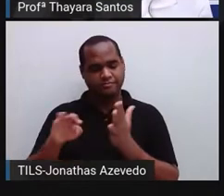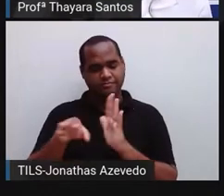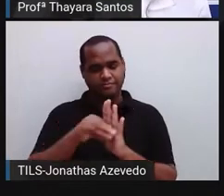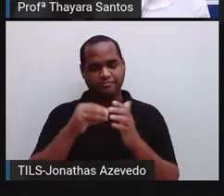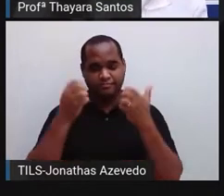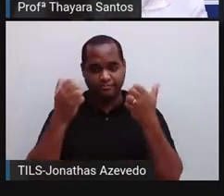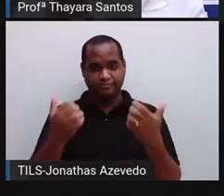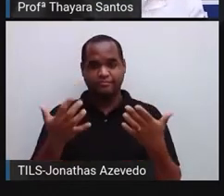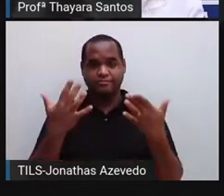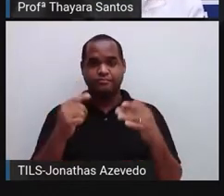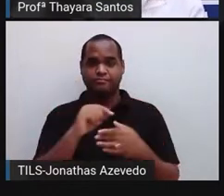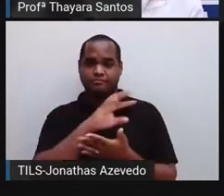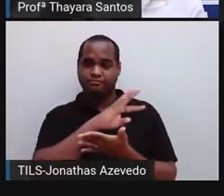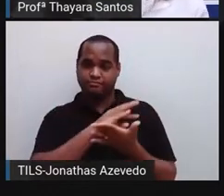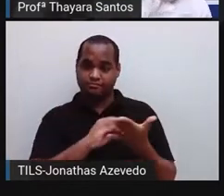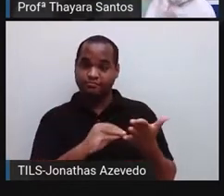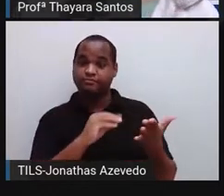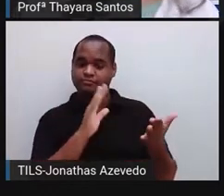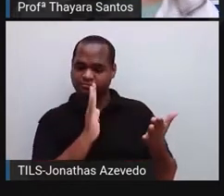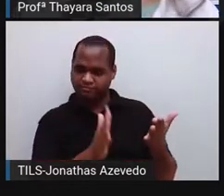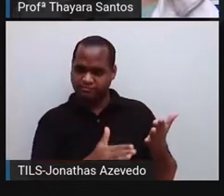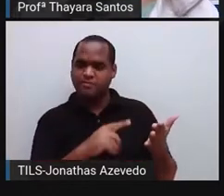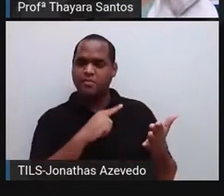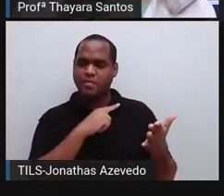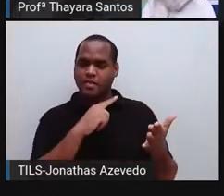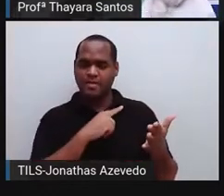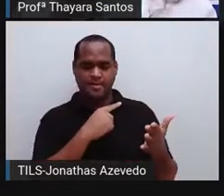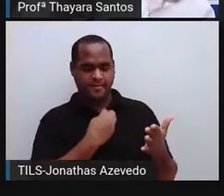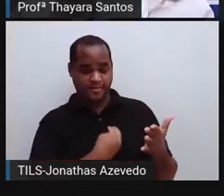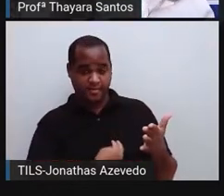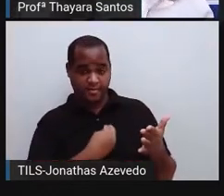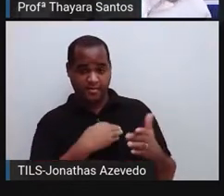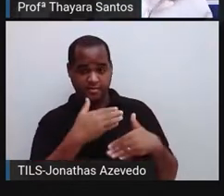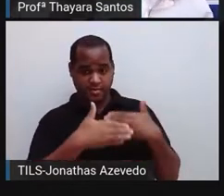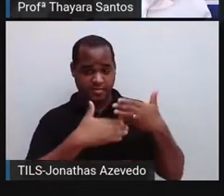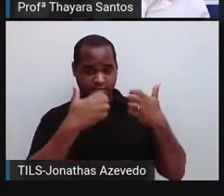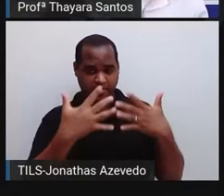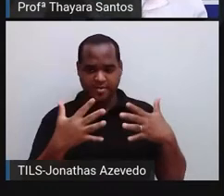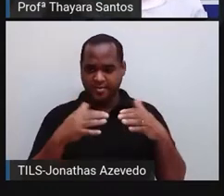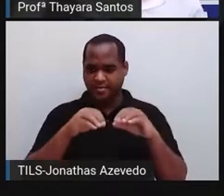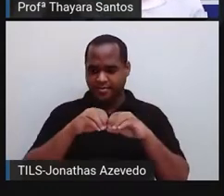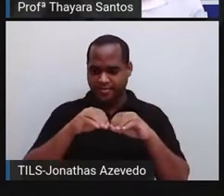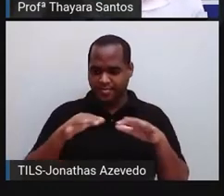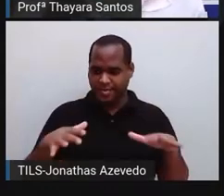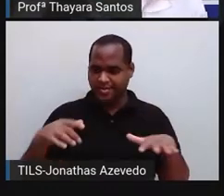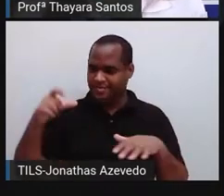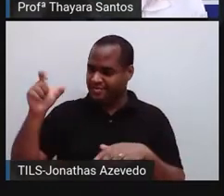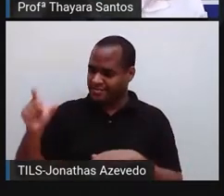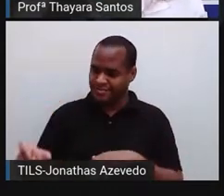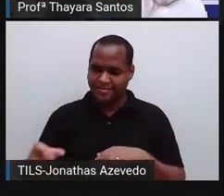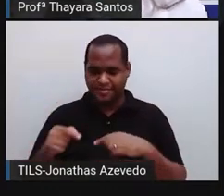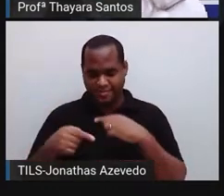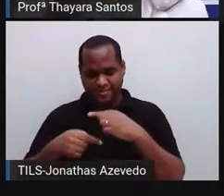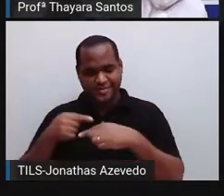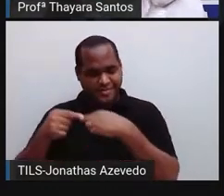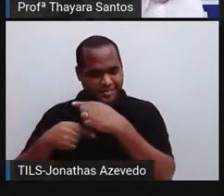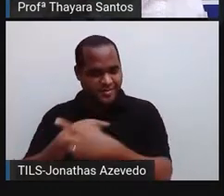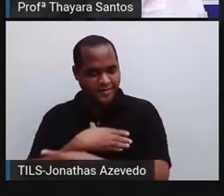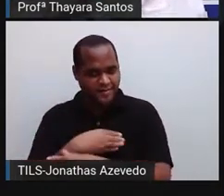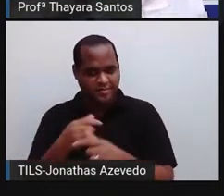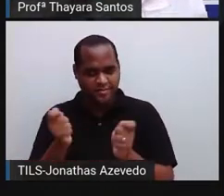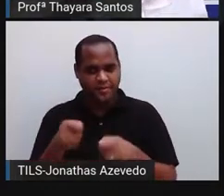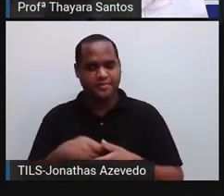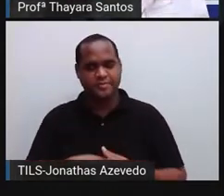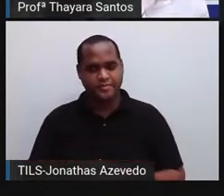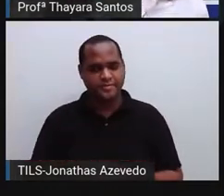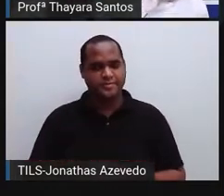o seguinte, que uma característica que a gente adquire ao longo da vida, a gente consegue passar para os nossos descendentes, que são os nossos filhos.